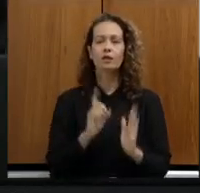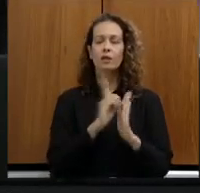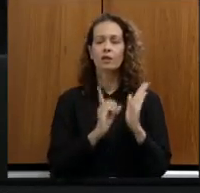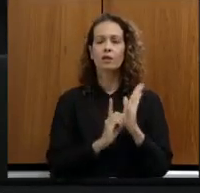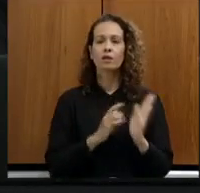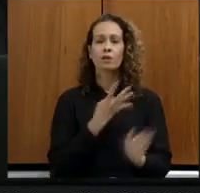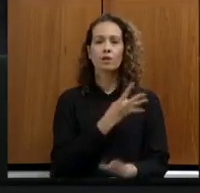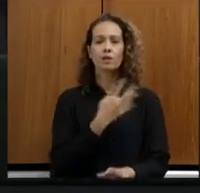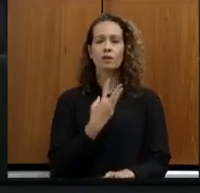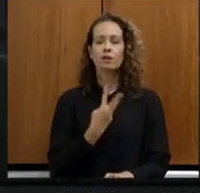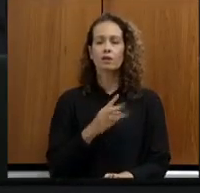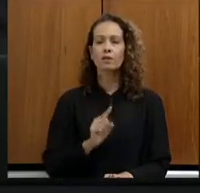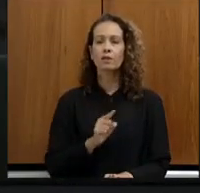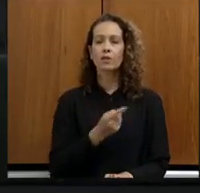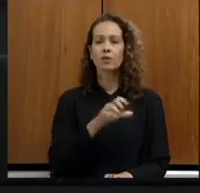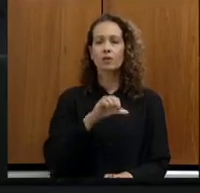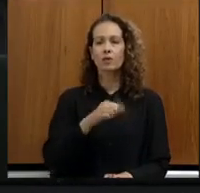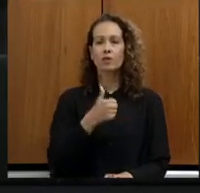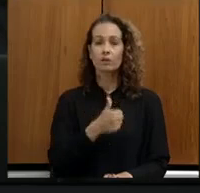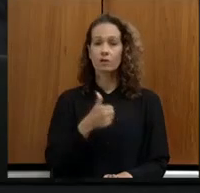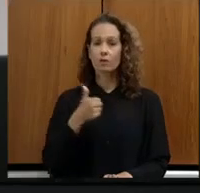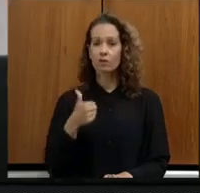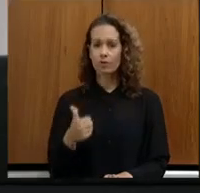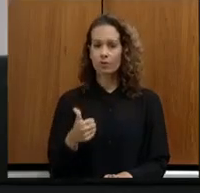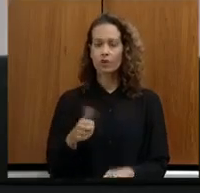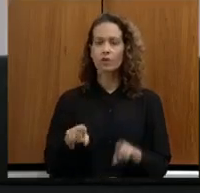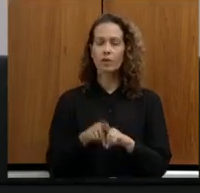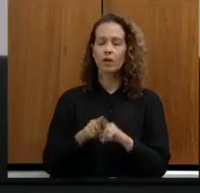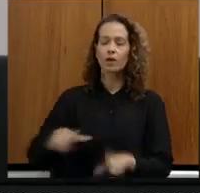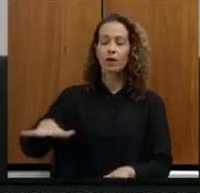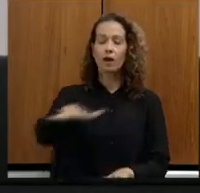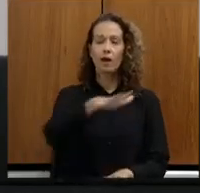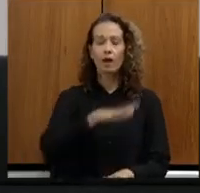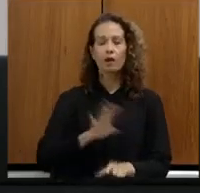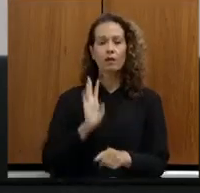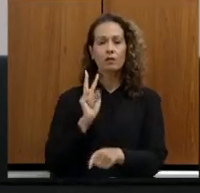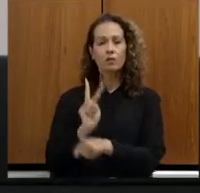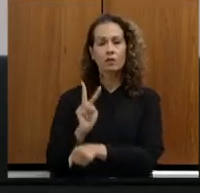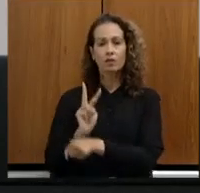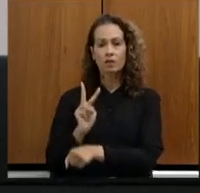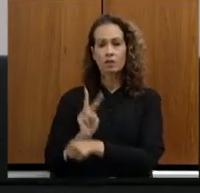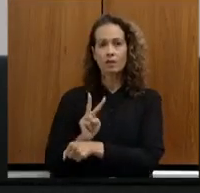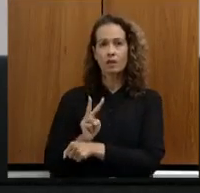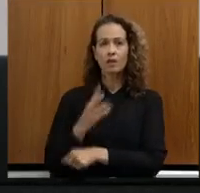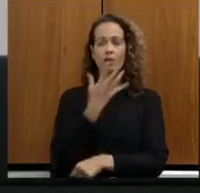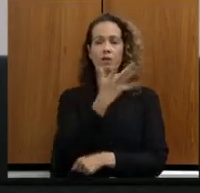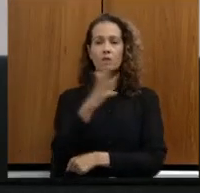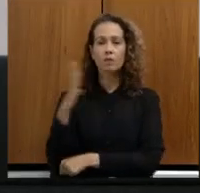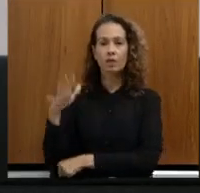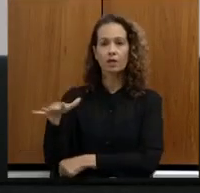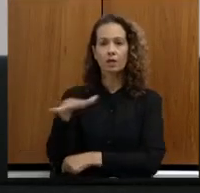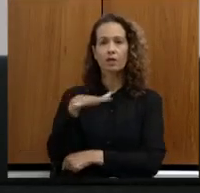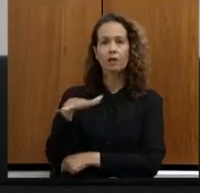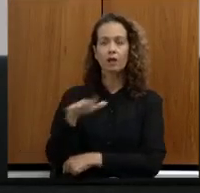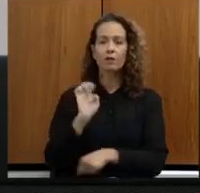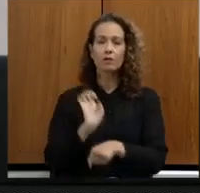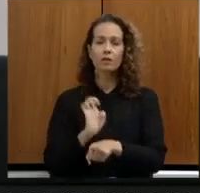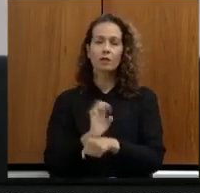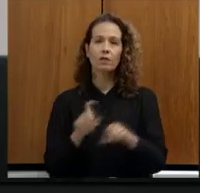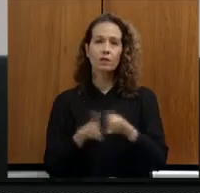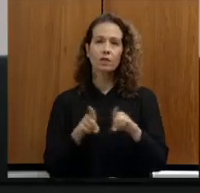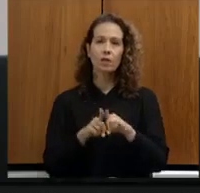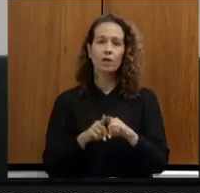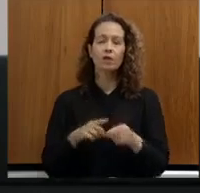.911 que cria a área de proteção ambiental estadual Cochar e Gibão nos municípios de